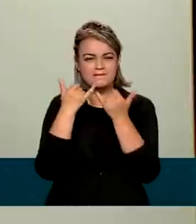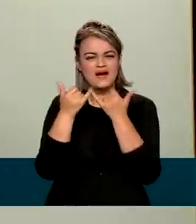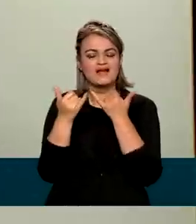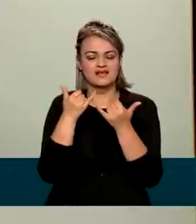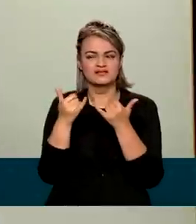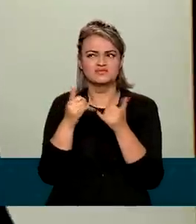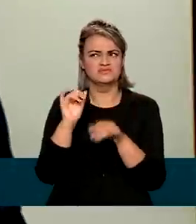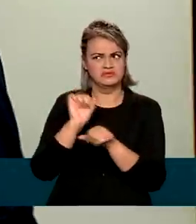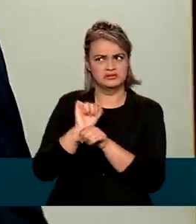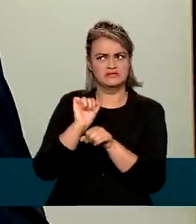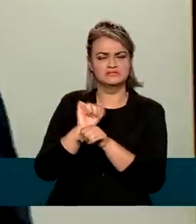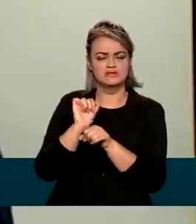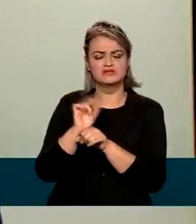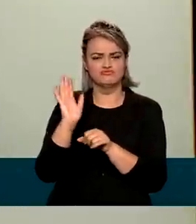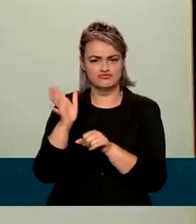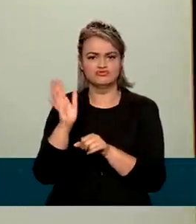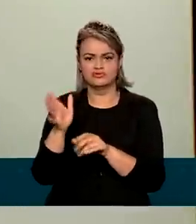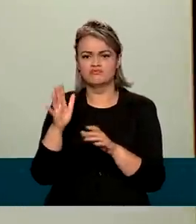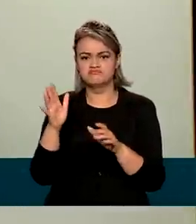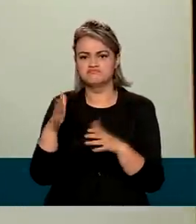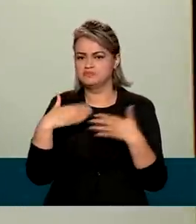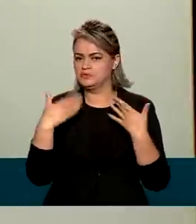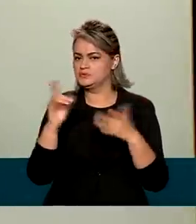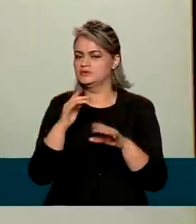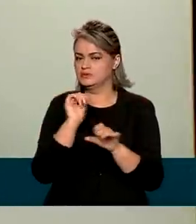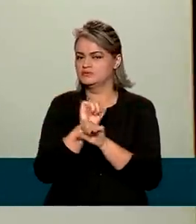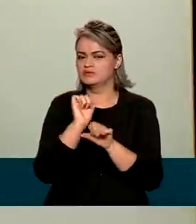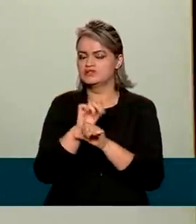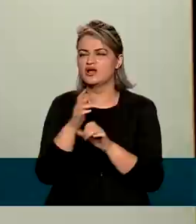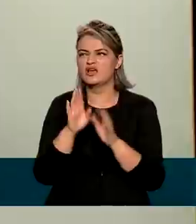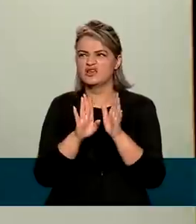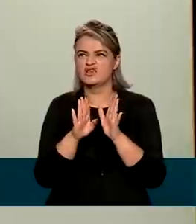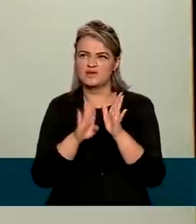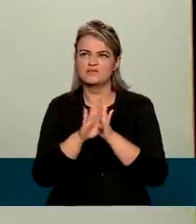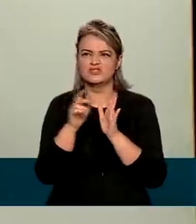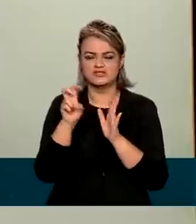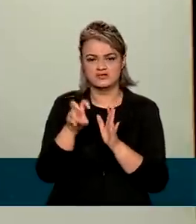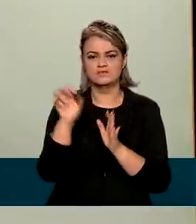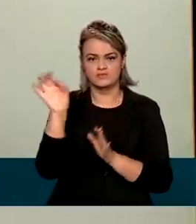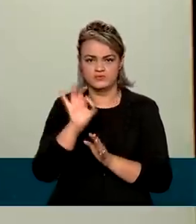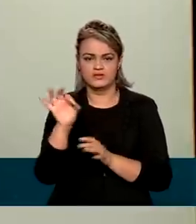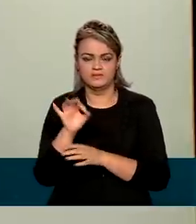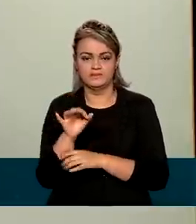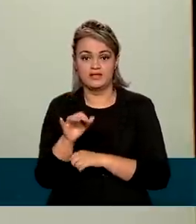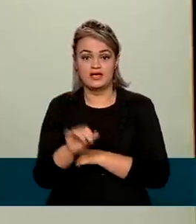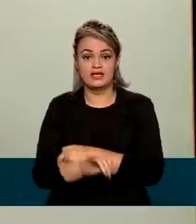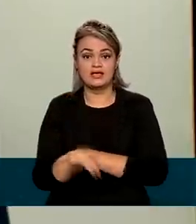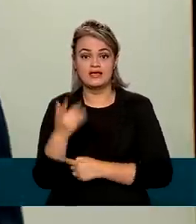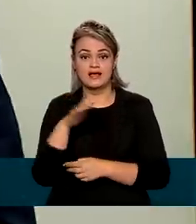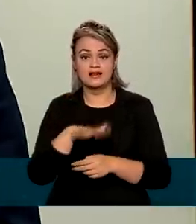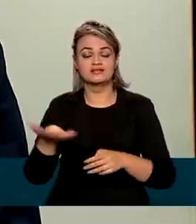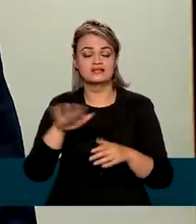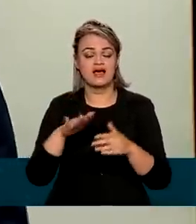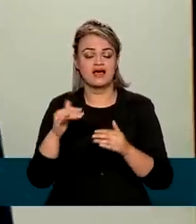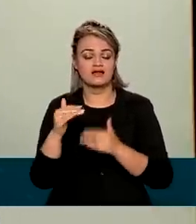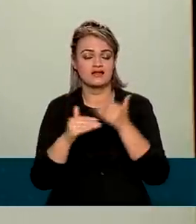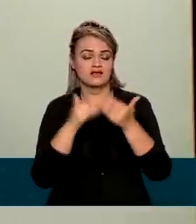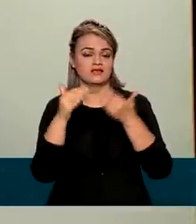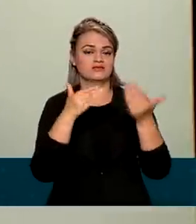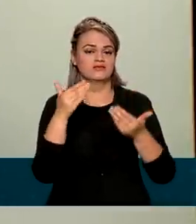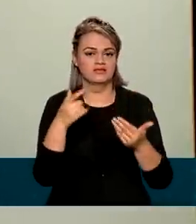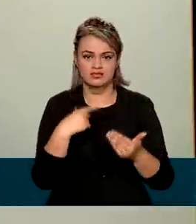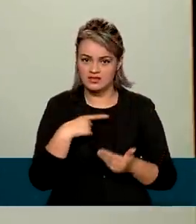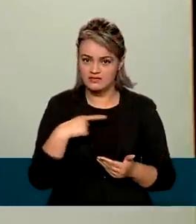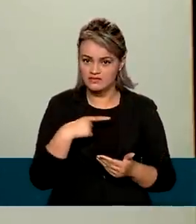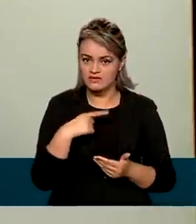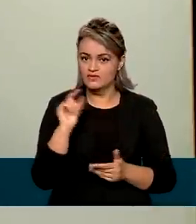expectativas dos agentes econômicos para esse ano, que é acima de 5%. Dentro dos setores que a gente poderia destacar, que